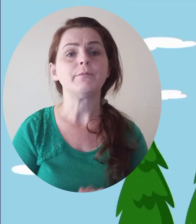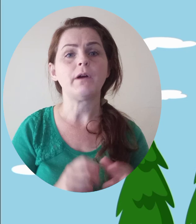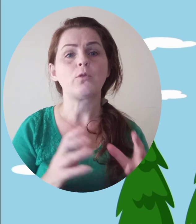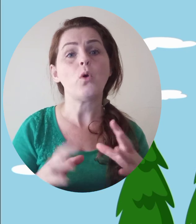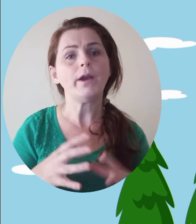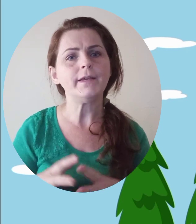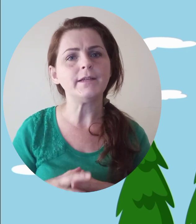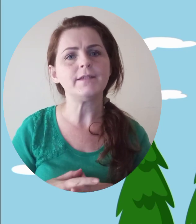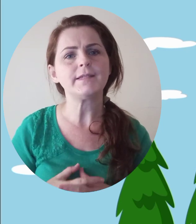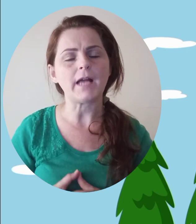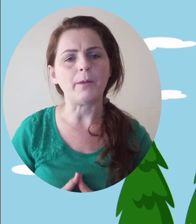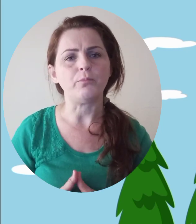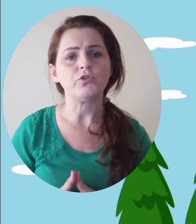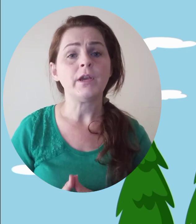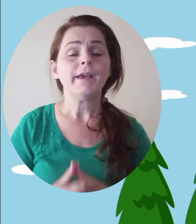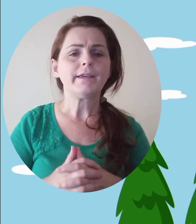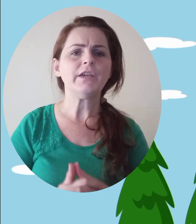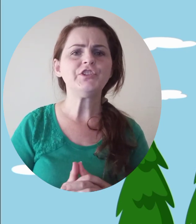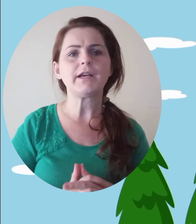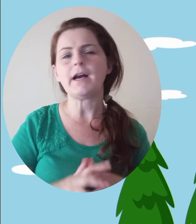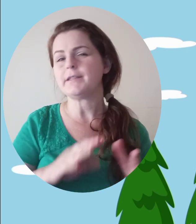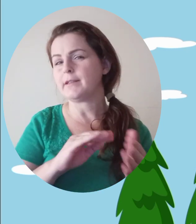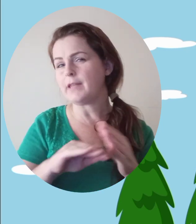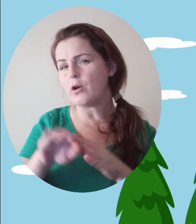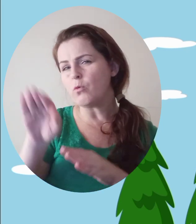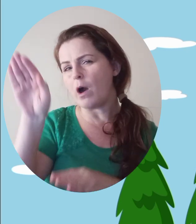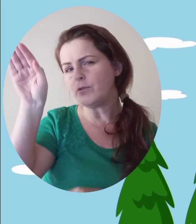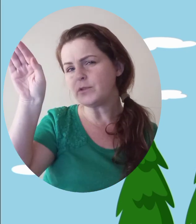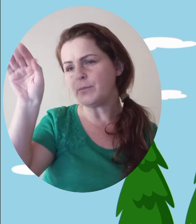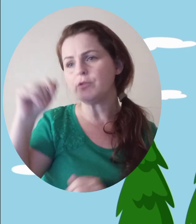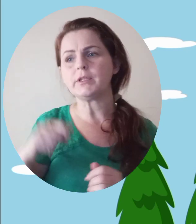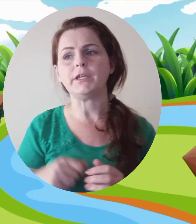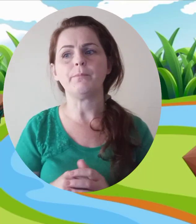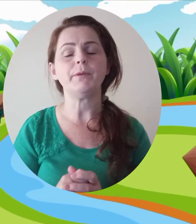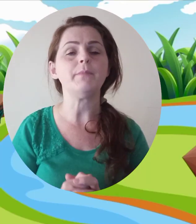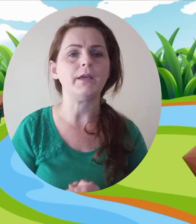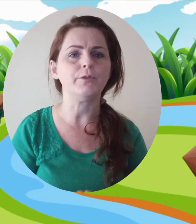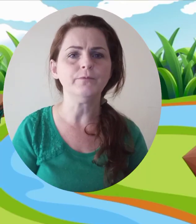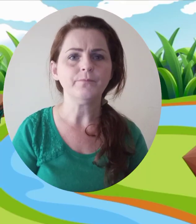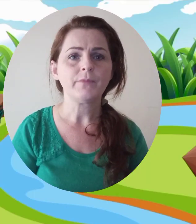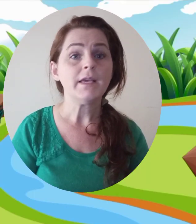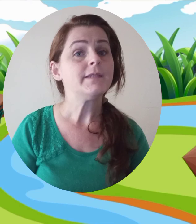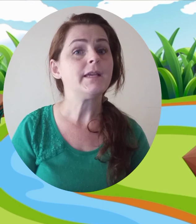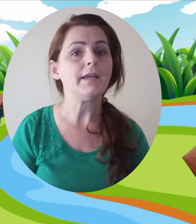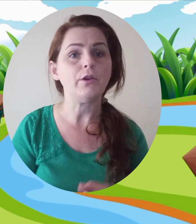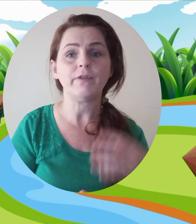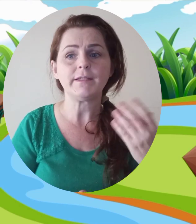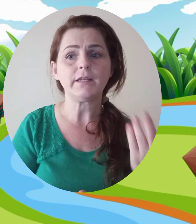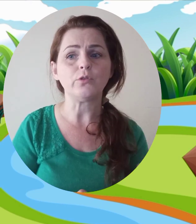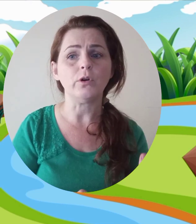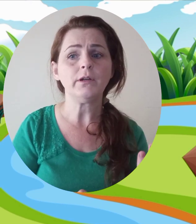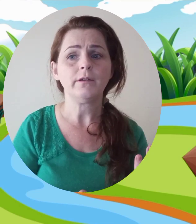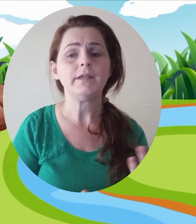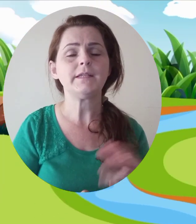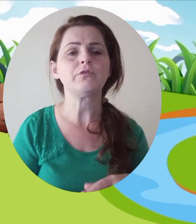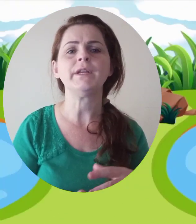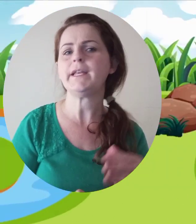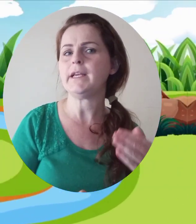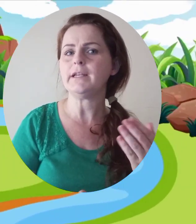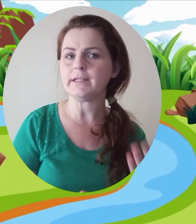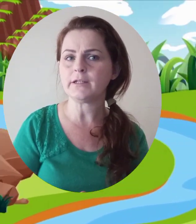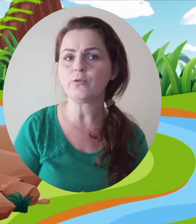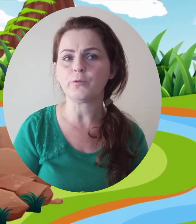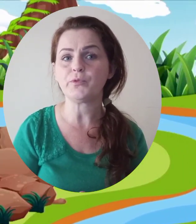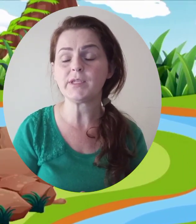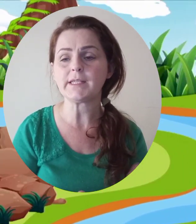fazer uma corrida de sapos. Quem chegasse até o alto da montanha primeiro seria o vencedor e se